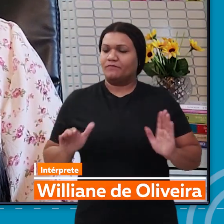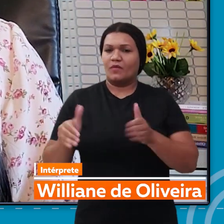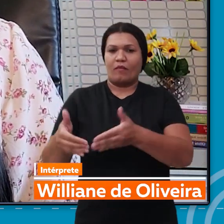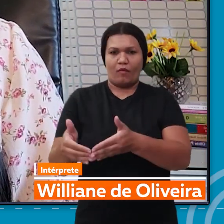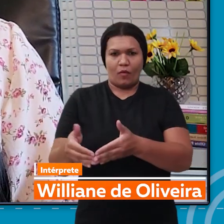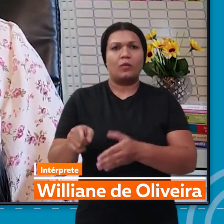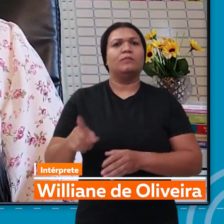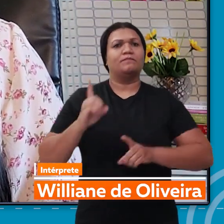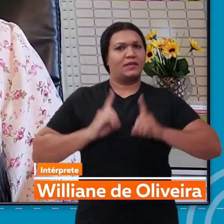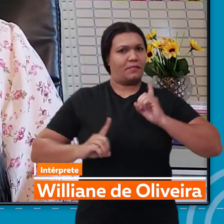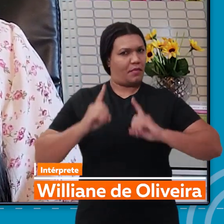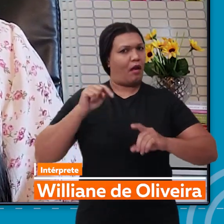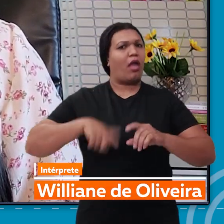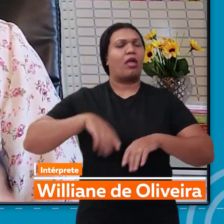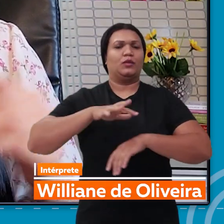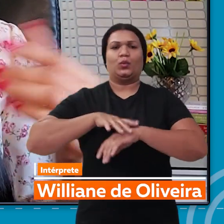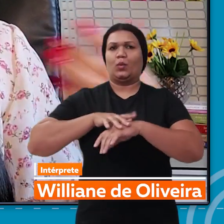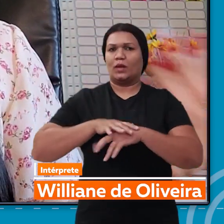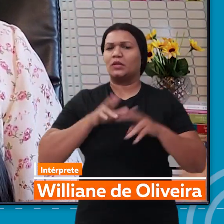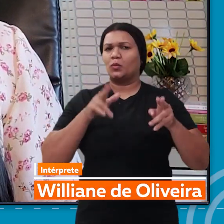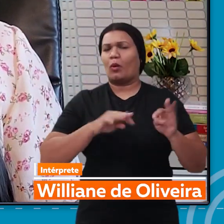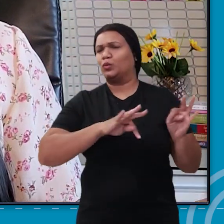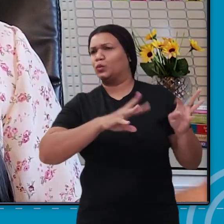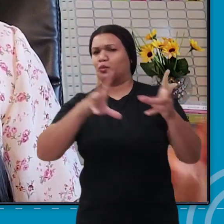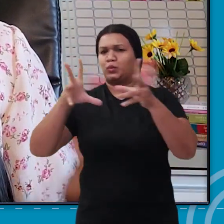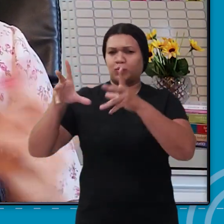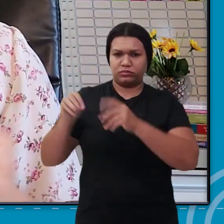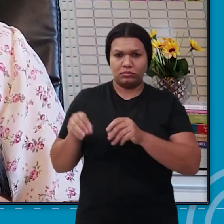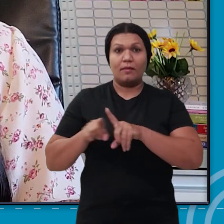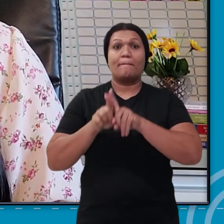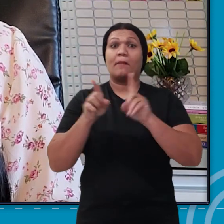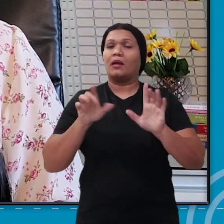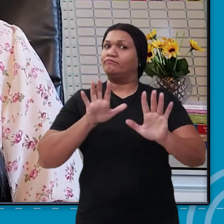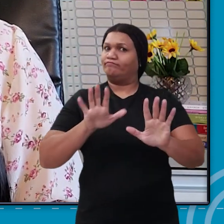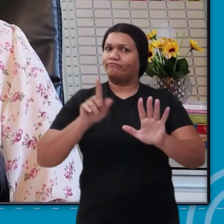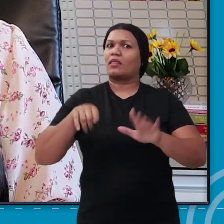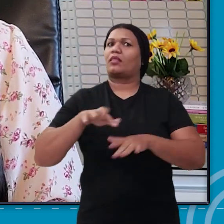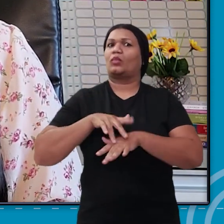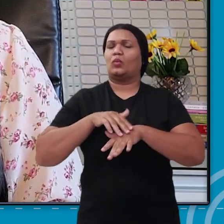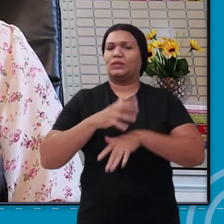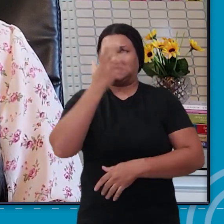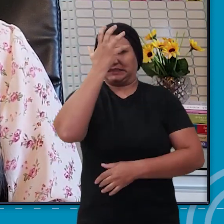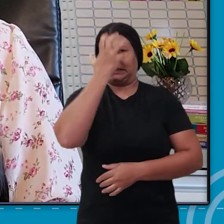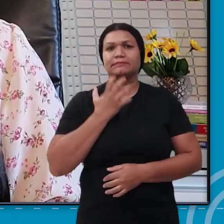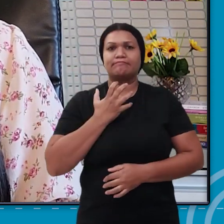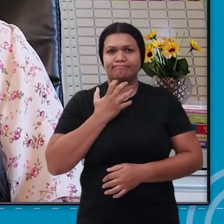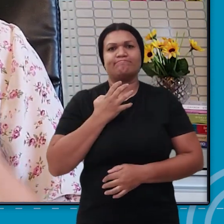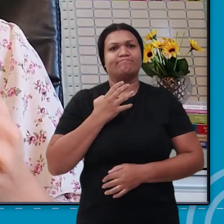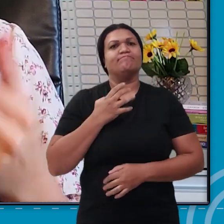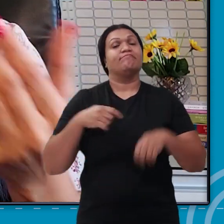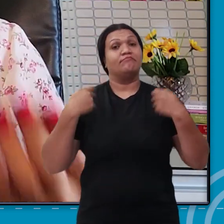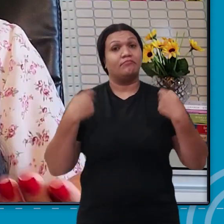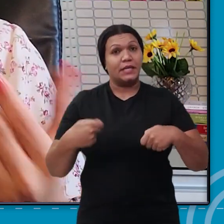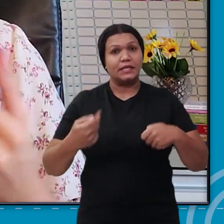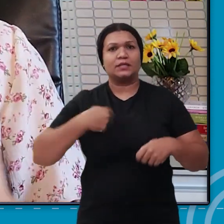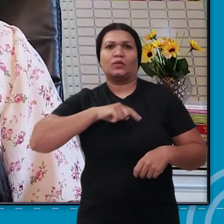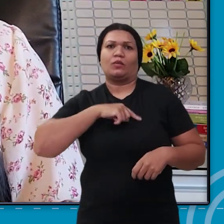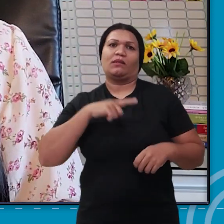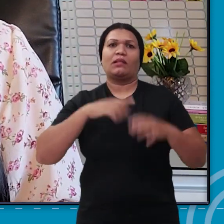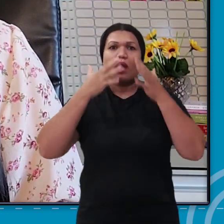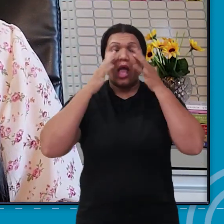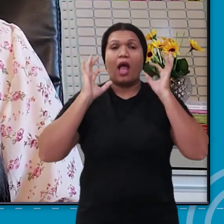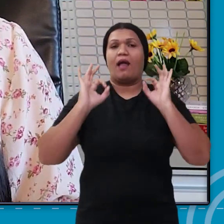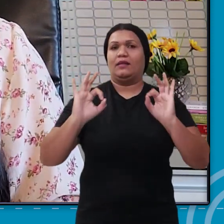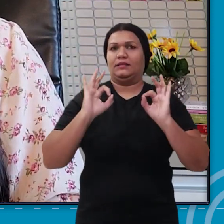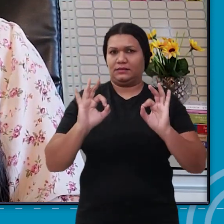A depressão, ela é uma doença, assim como todas as outras, porém, ela é uma doença muito séria e que merece a nossa devida